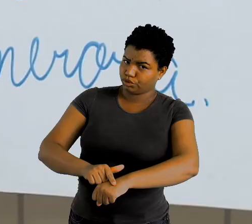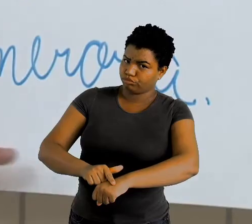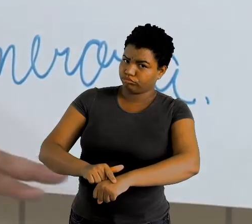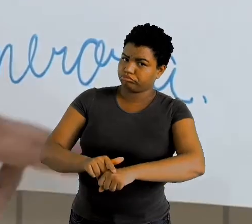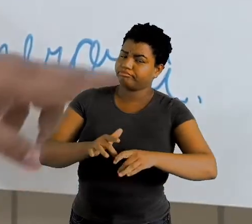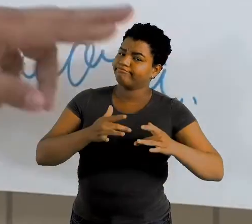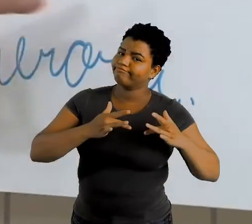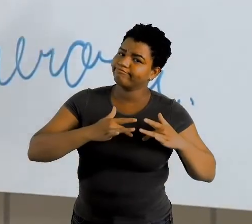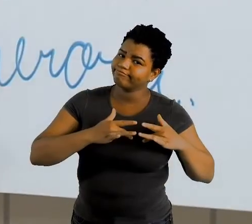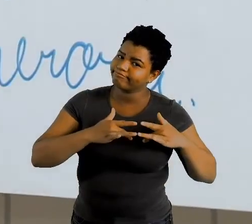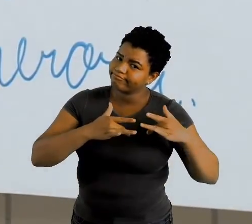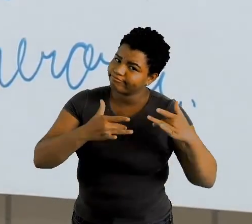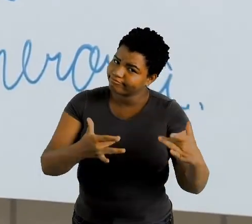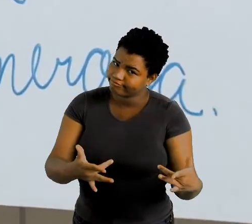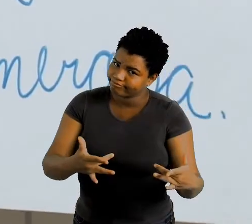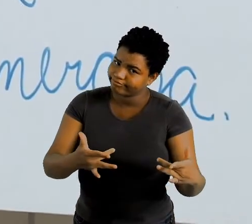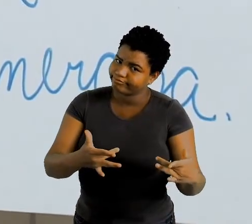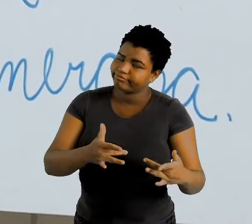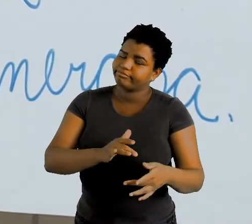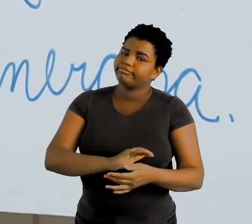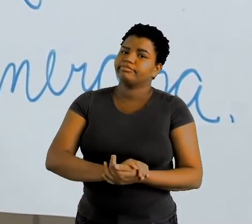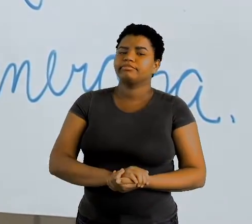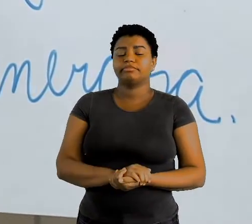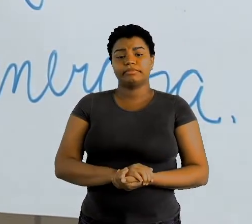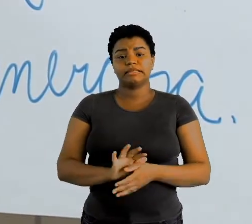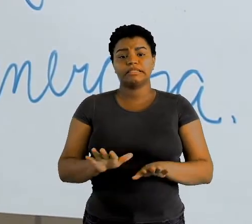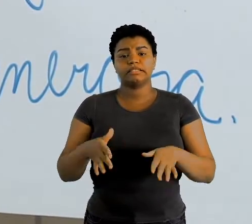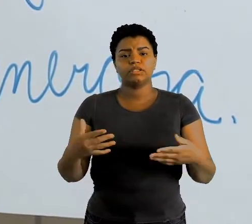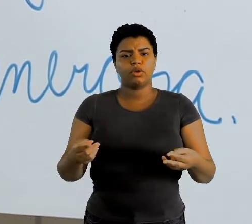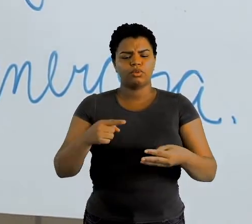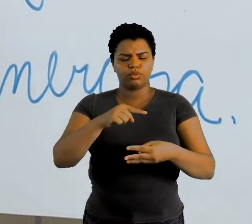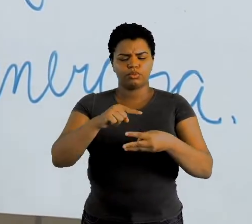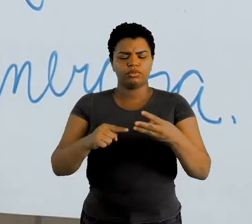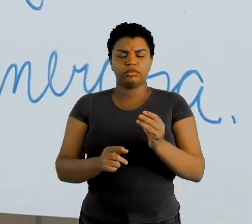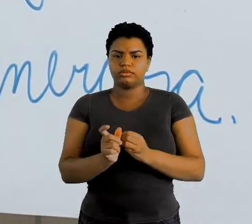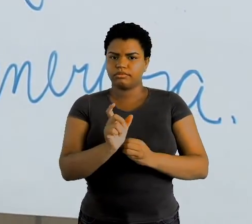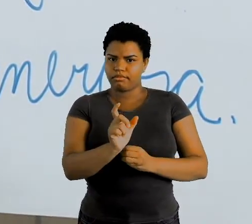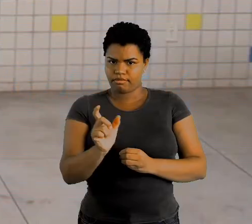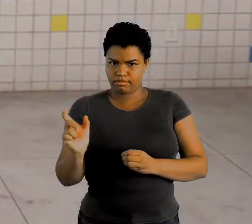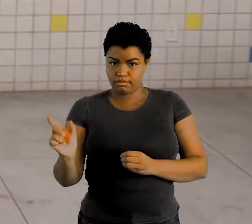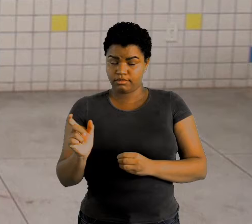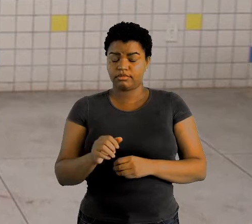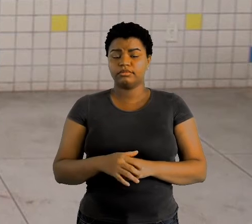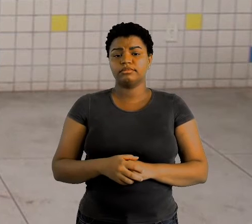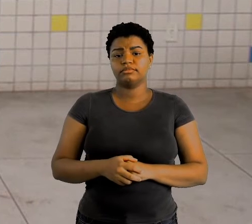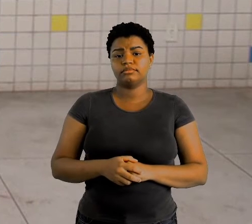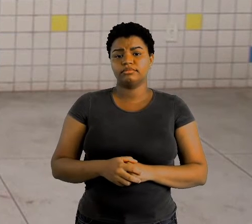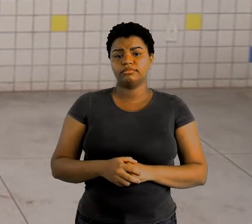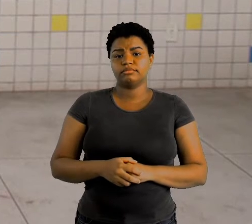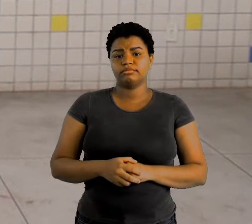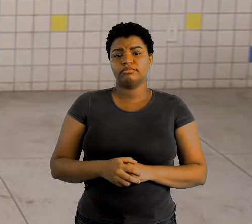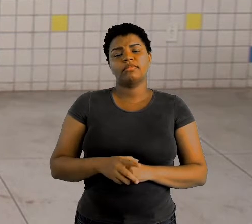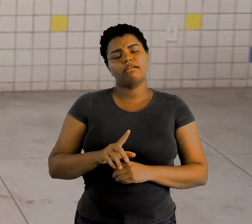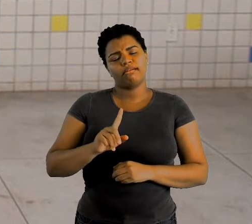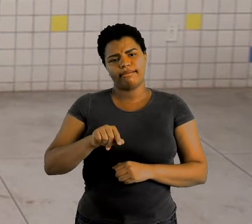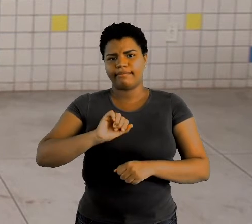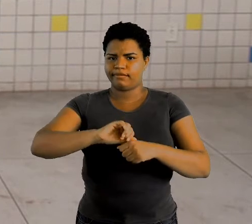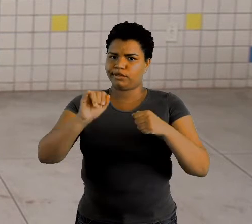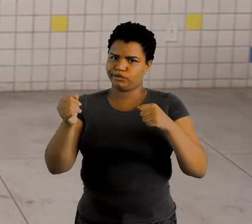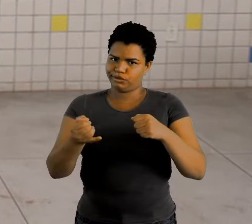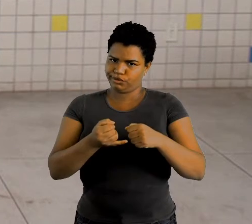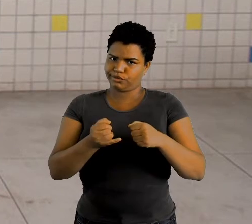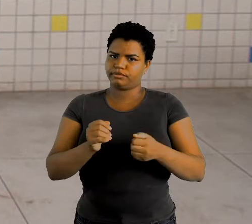uma pessoa generosa. Então essas três palavrinhas são adjetivos.